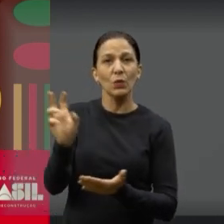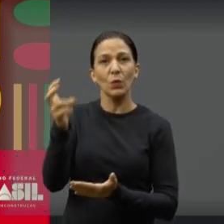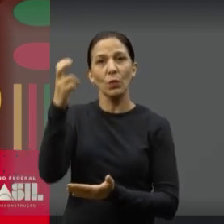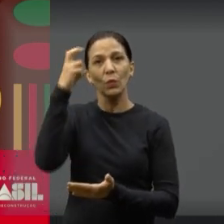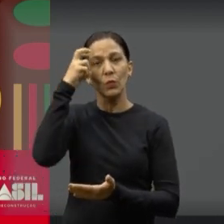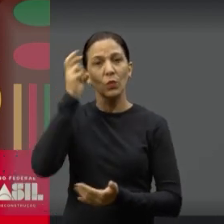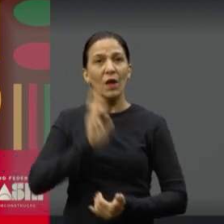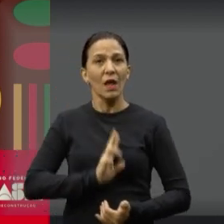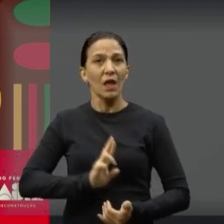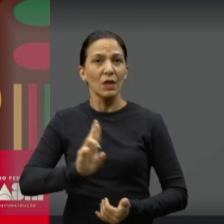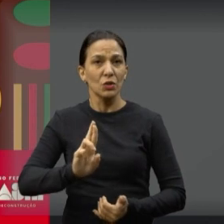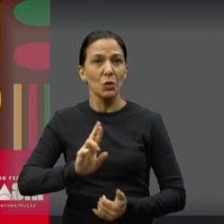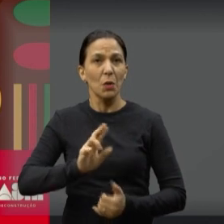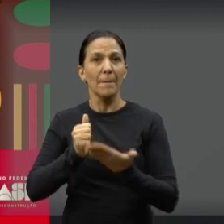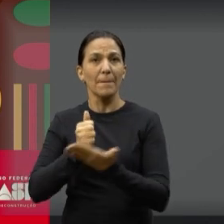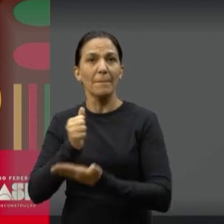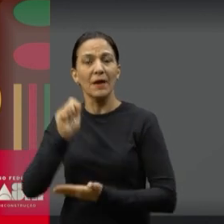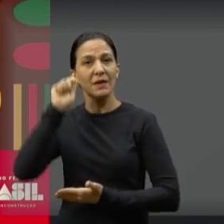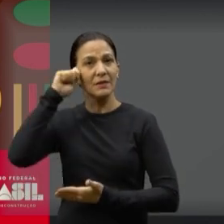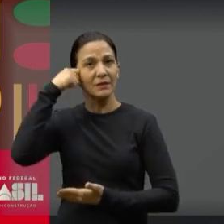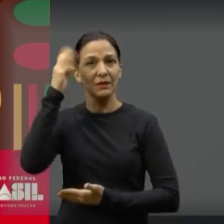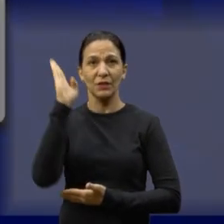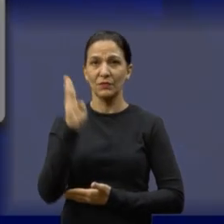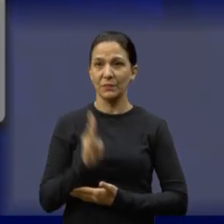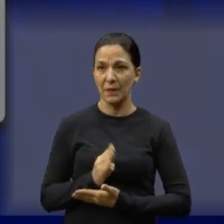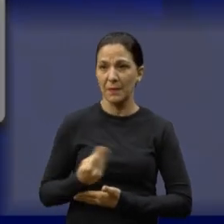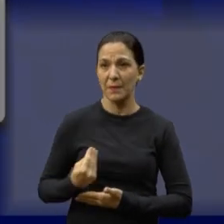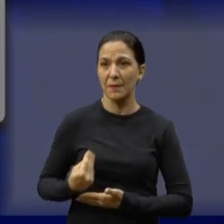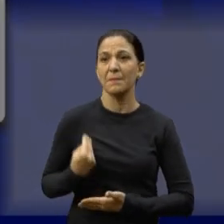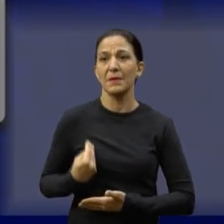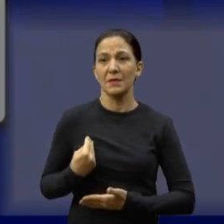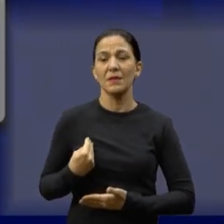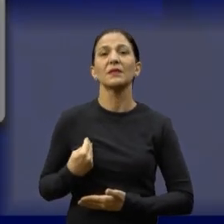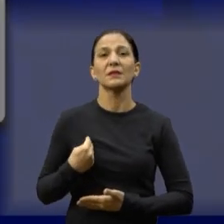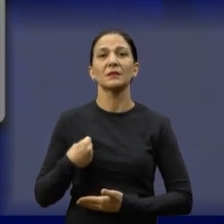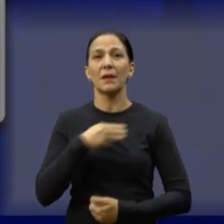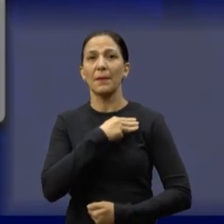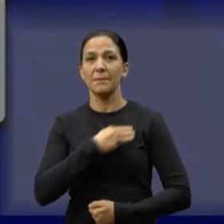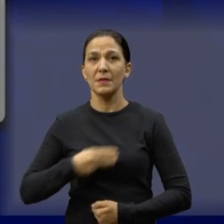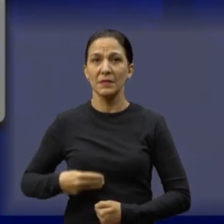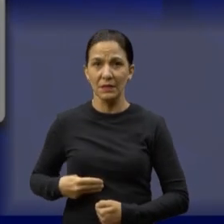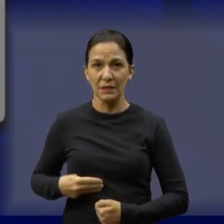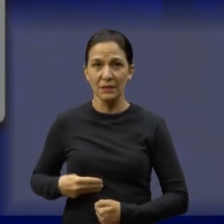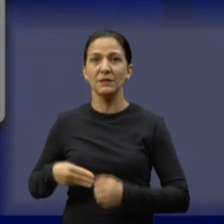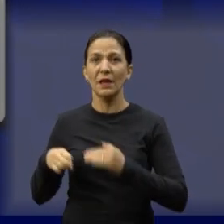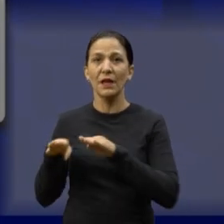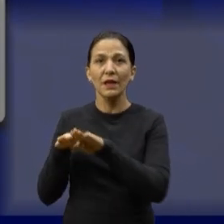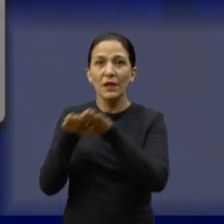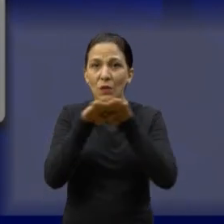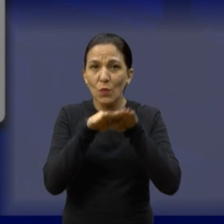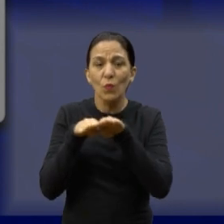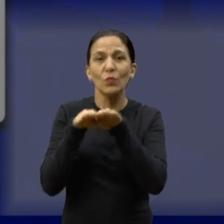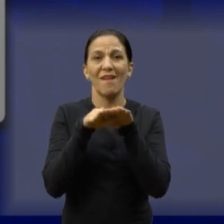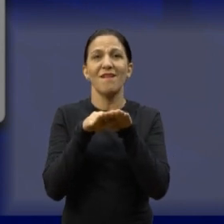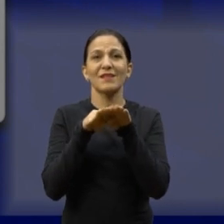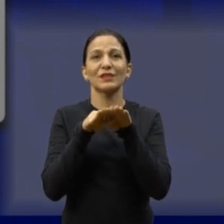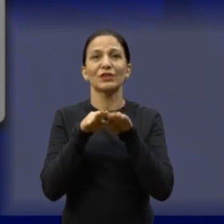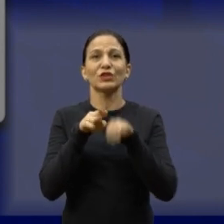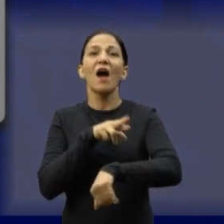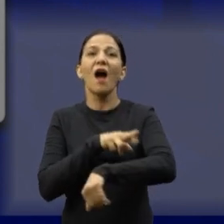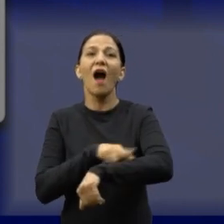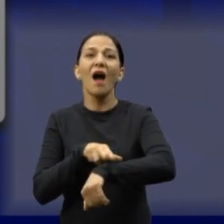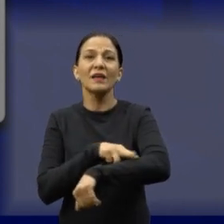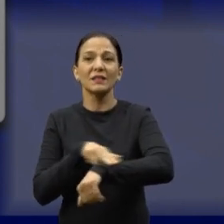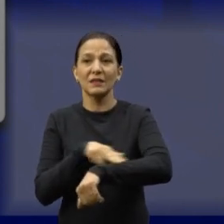Religiões de Matrizes Africanas e com a presença da nossa ministra da Igualdade Racial, Aniele Franco. Então, nós vamos instalar